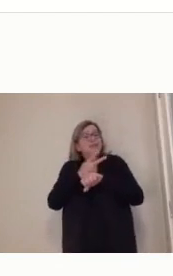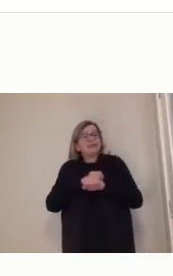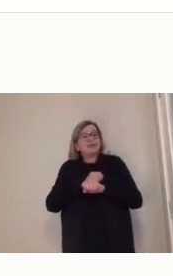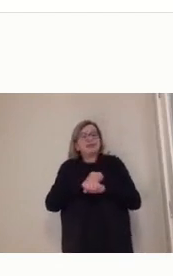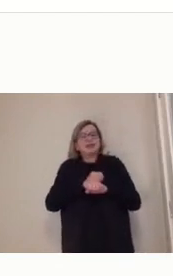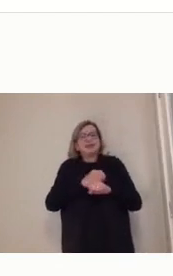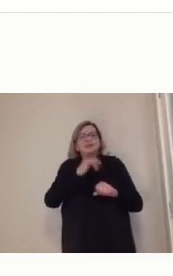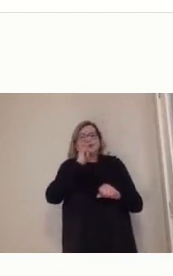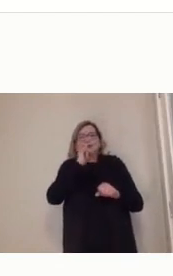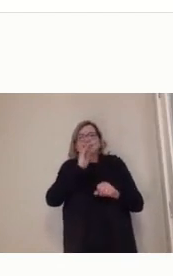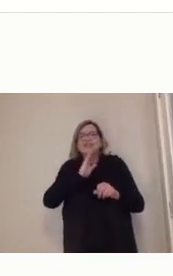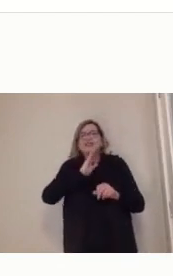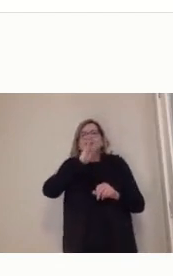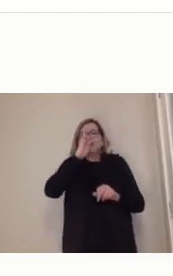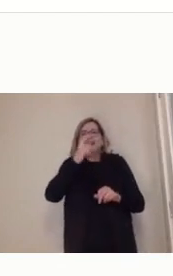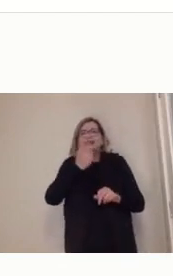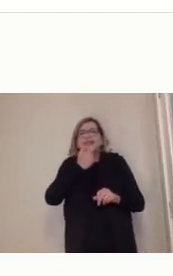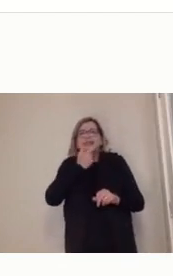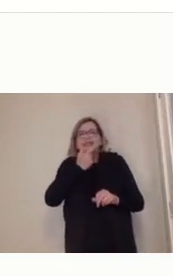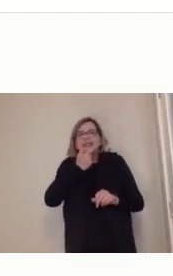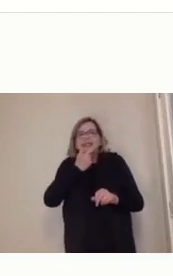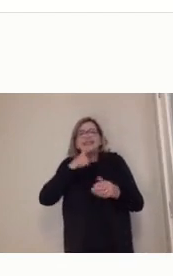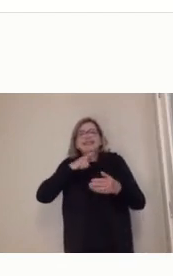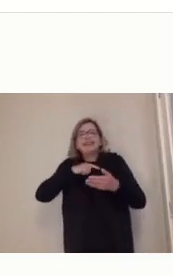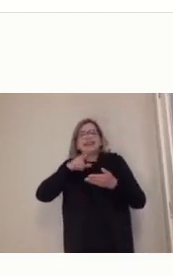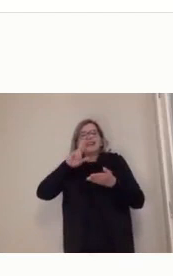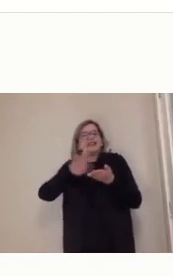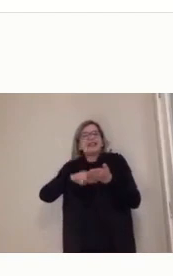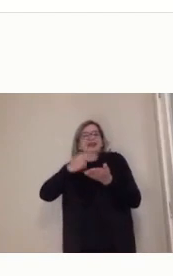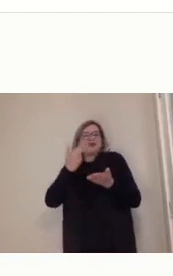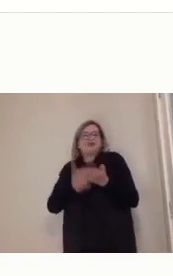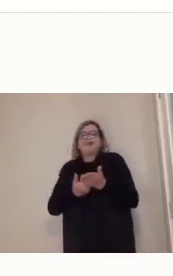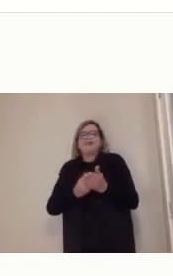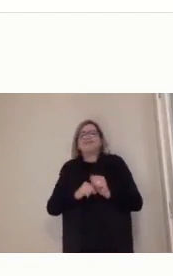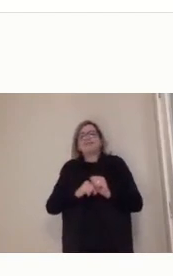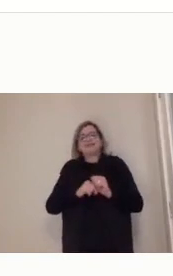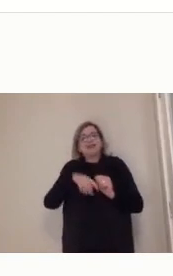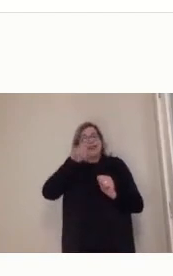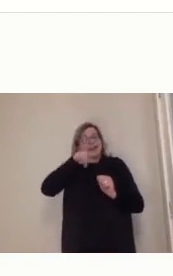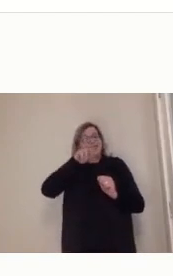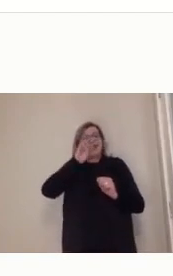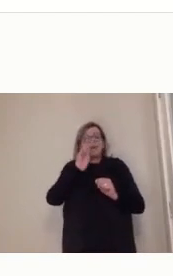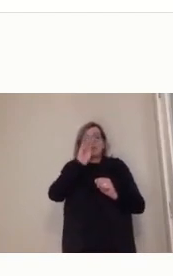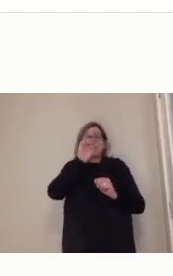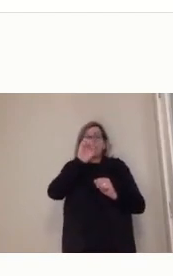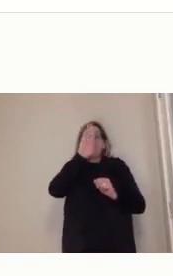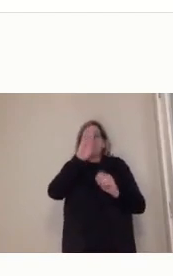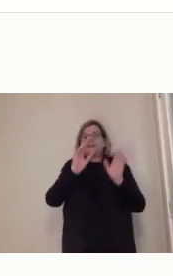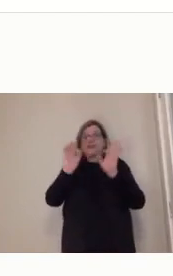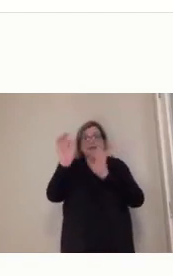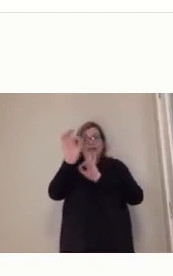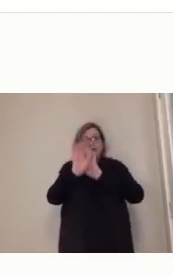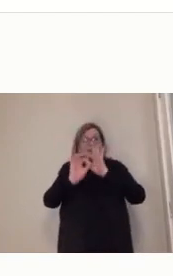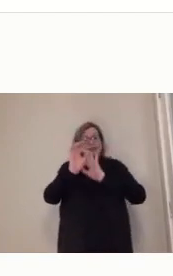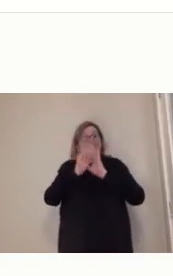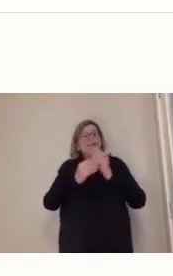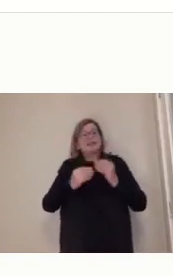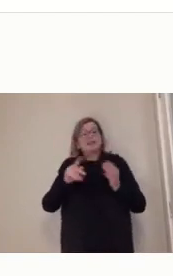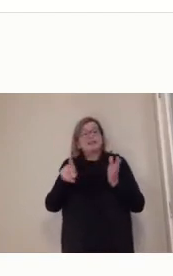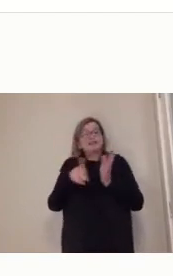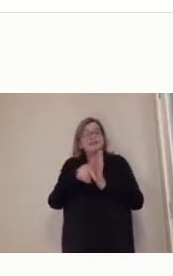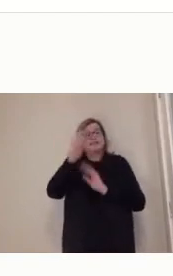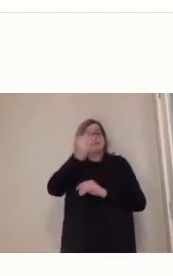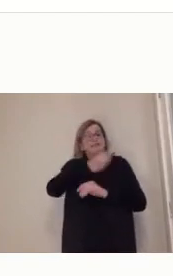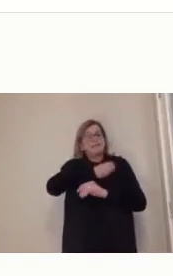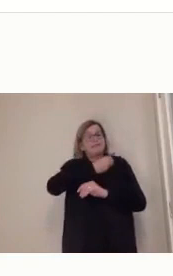Você, tem os IP links, então você está vendo um texto lá, aparece o azulzinho, você consegue navegar para aquele outro link que